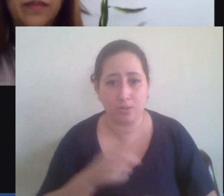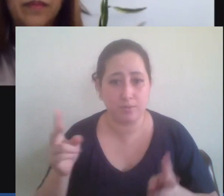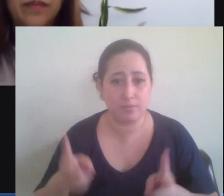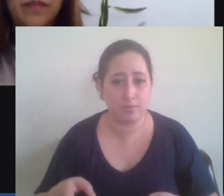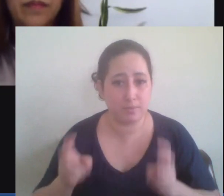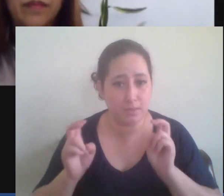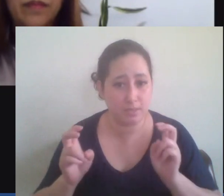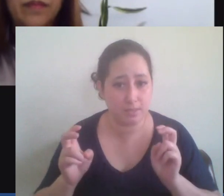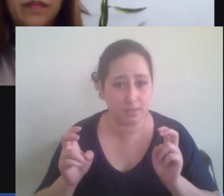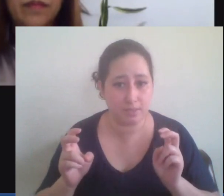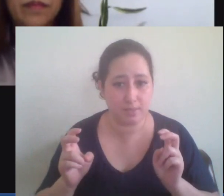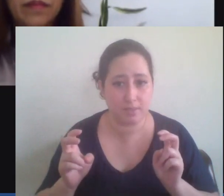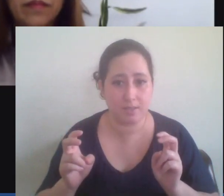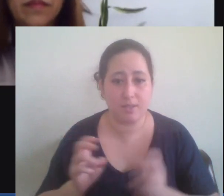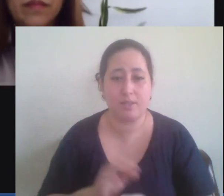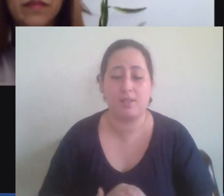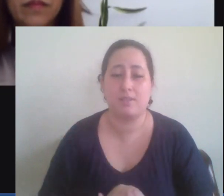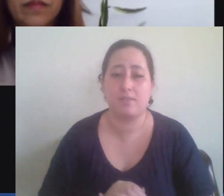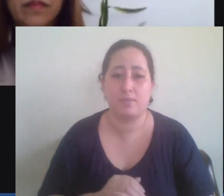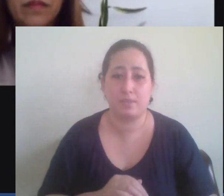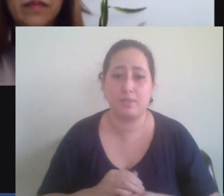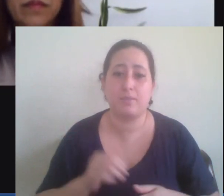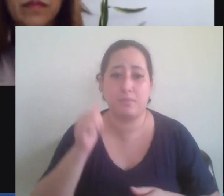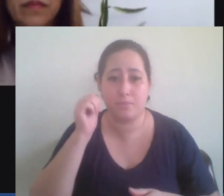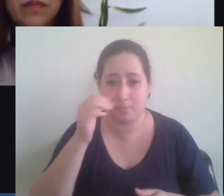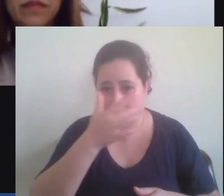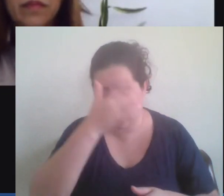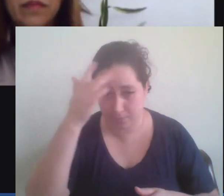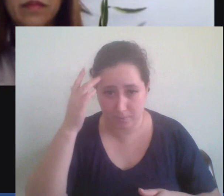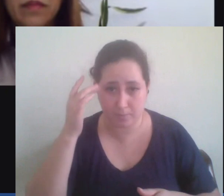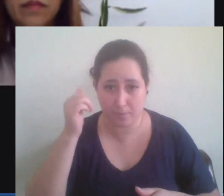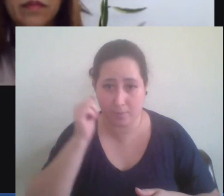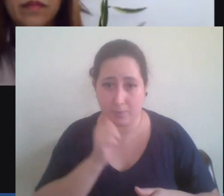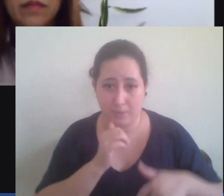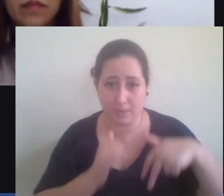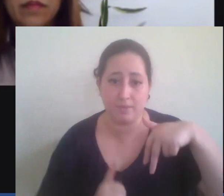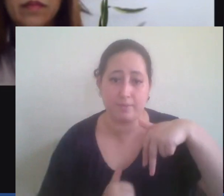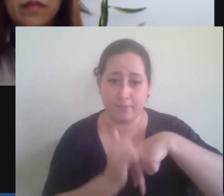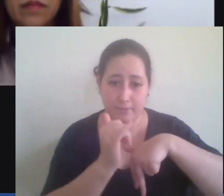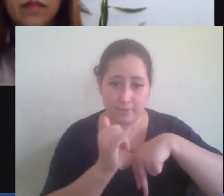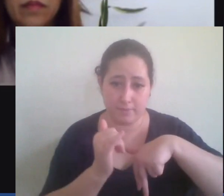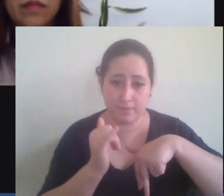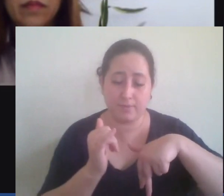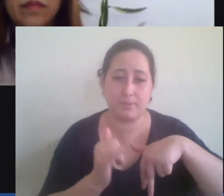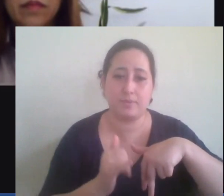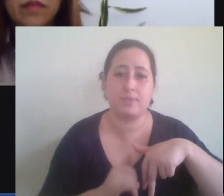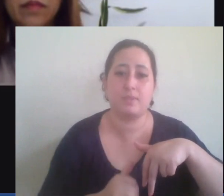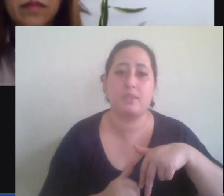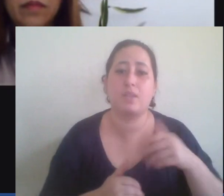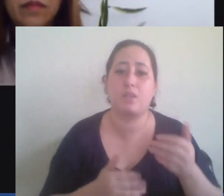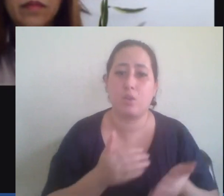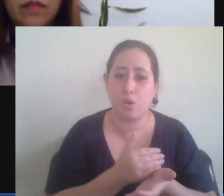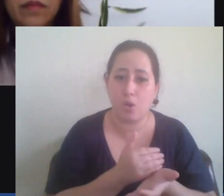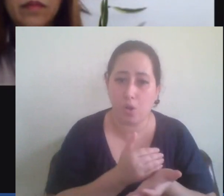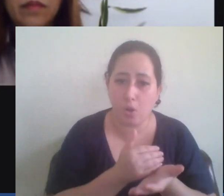que as vítimas elas estão levando a frente